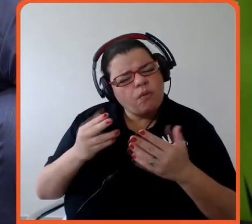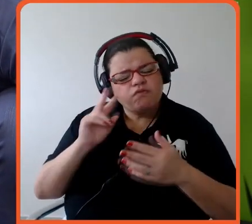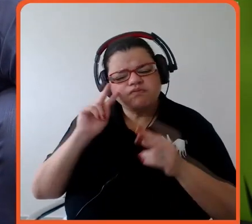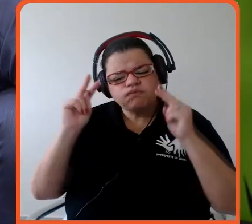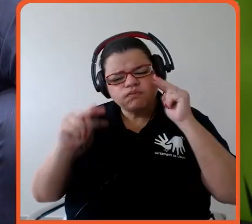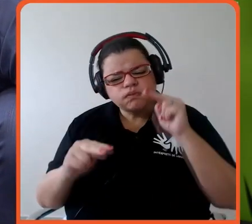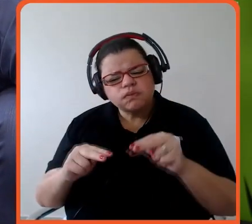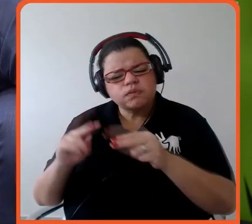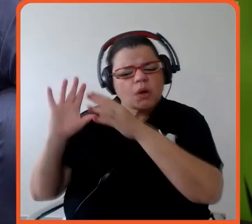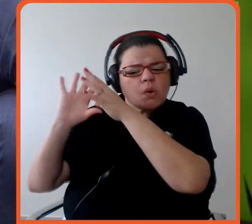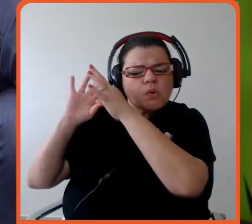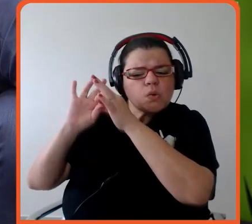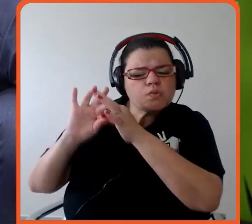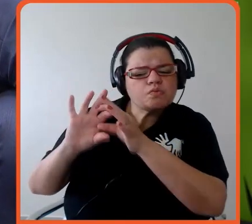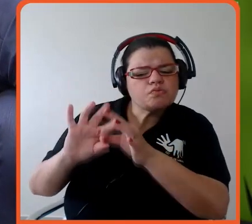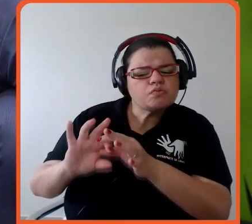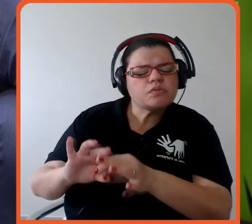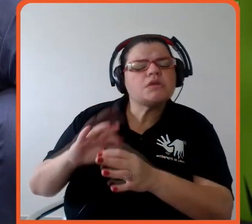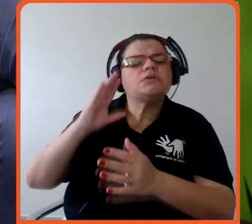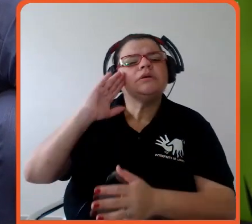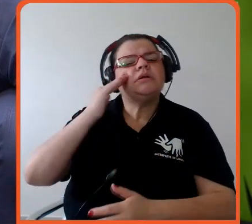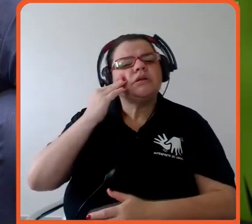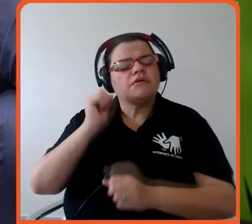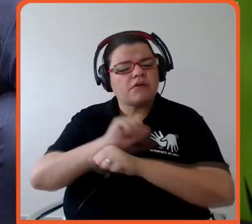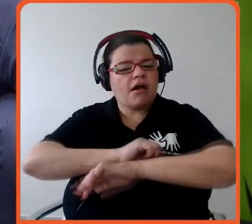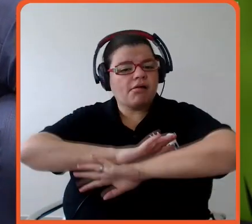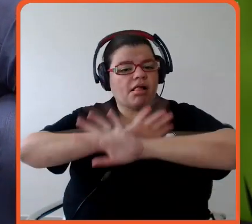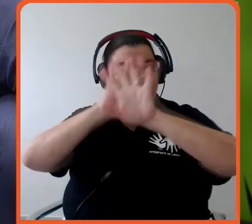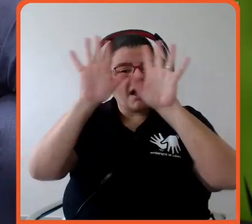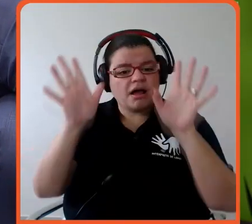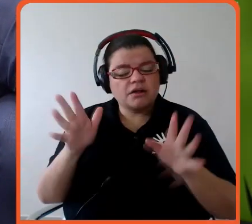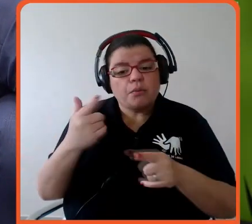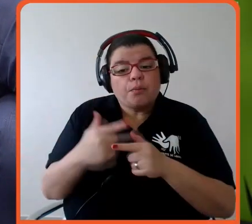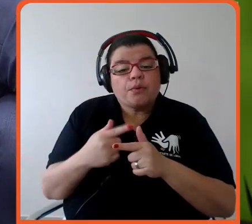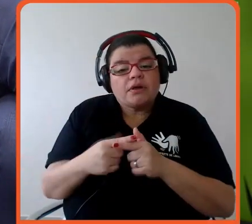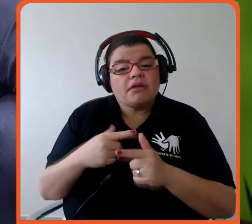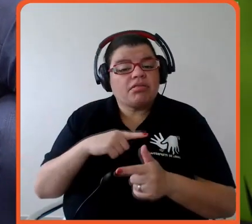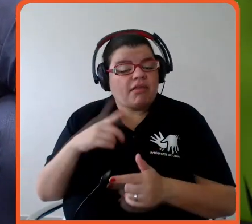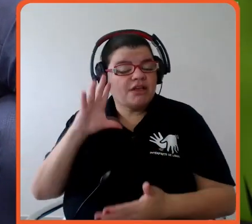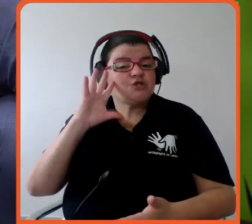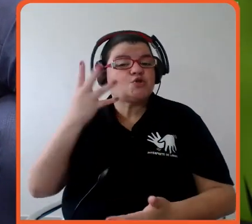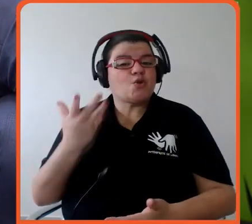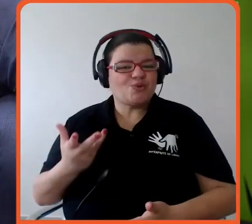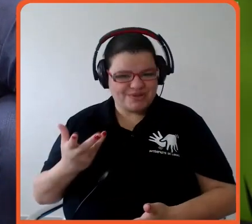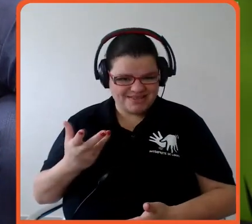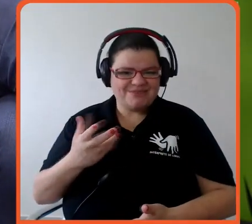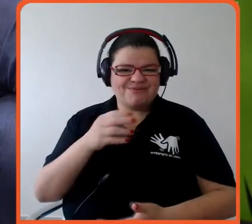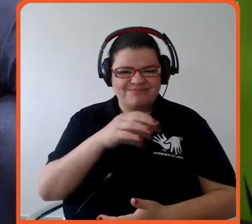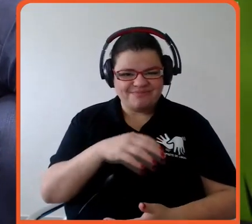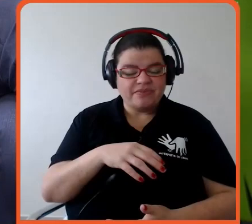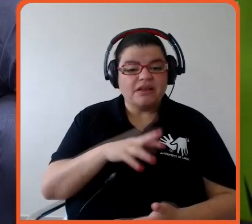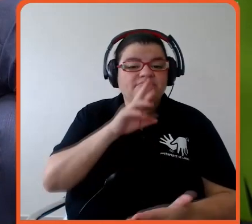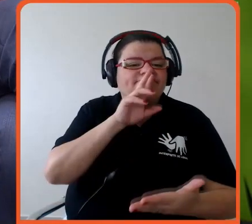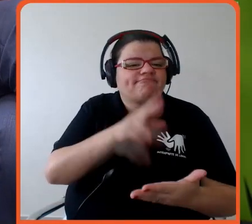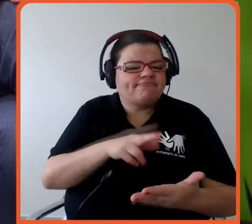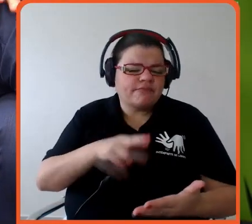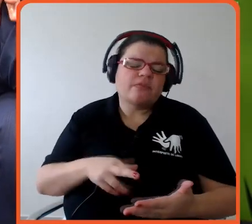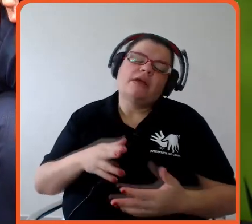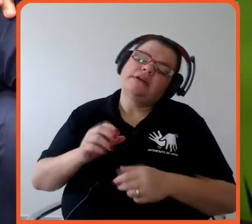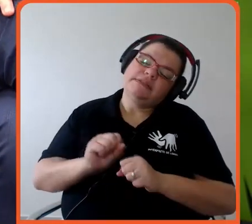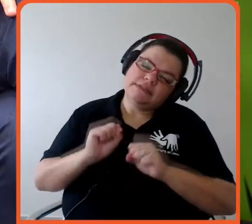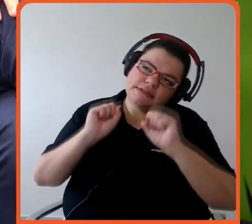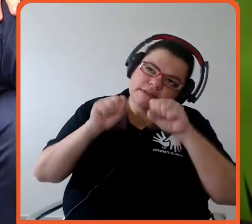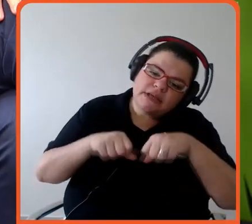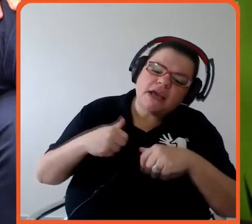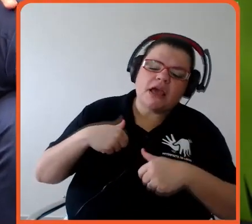claro como você pode endereçar soluções. Então, é nisso que a gente vem trabalhando. É claro que eu estou trabalhando nisso aqui muito